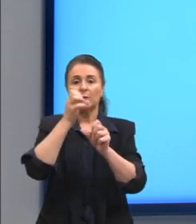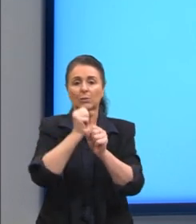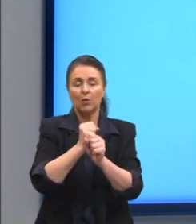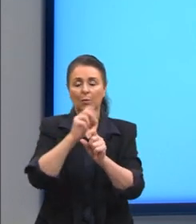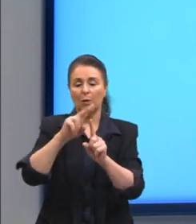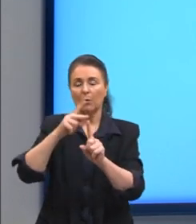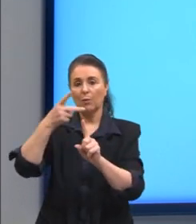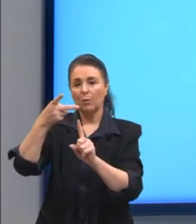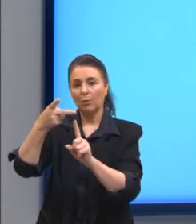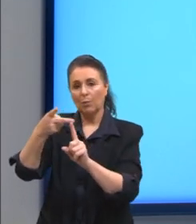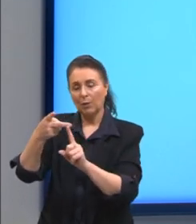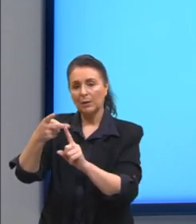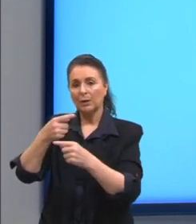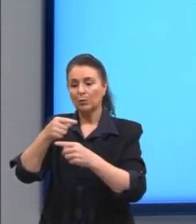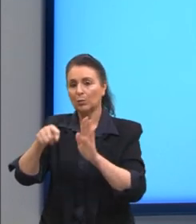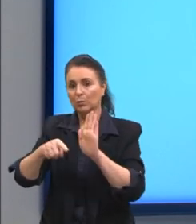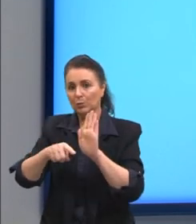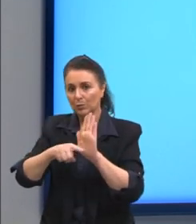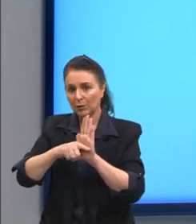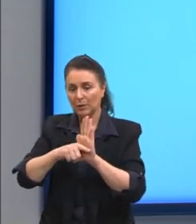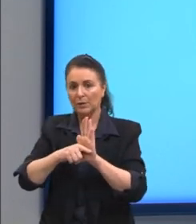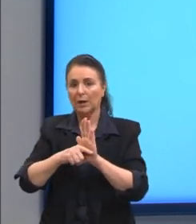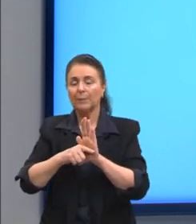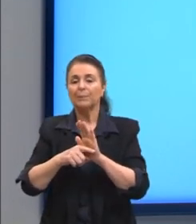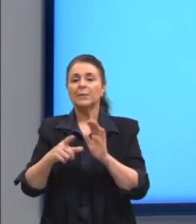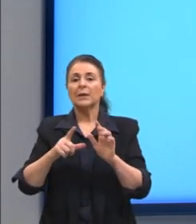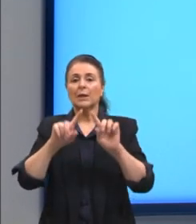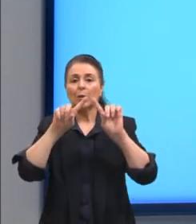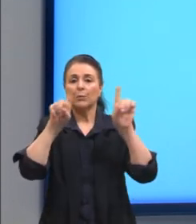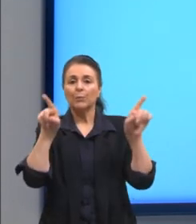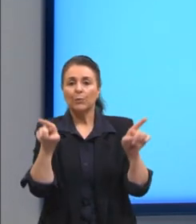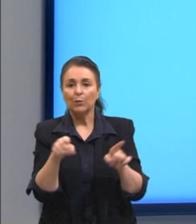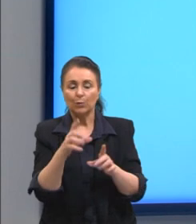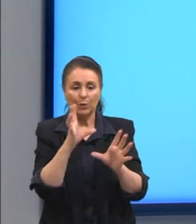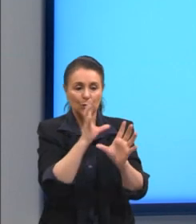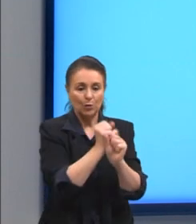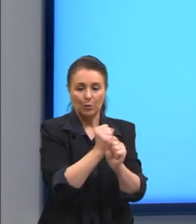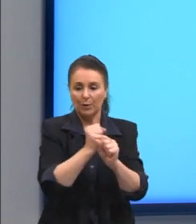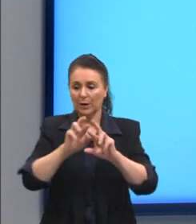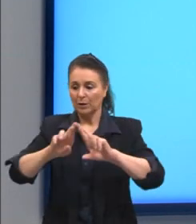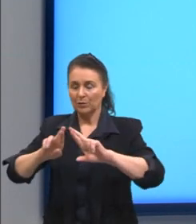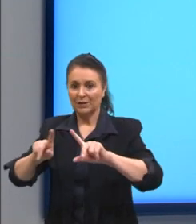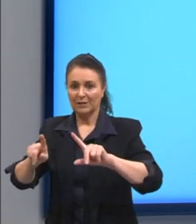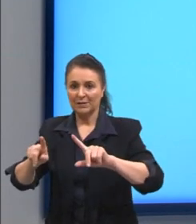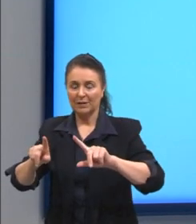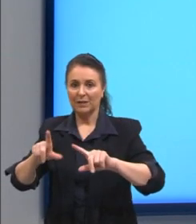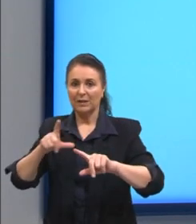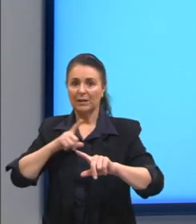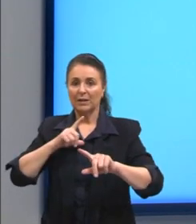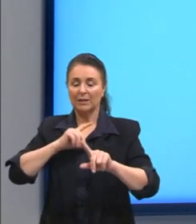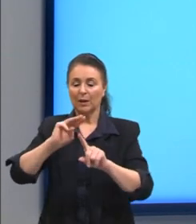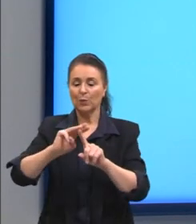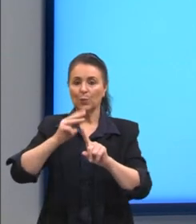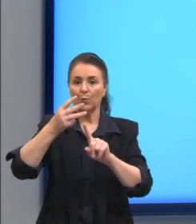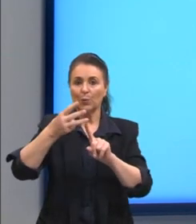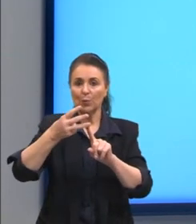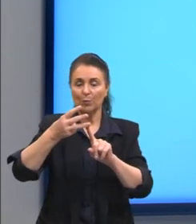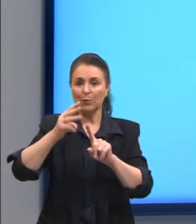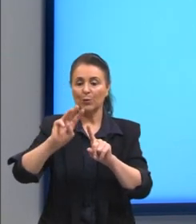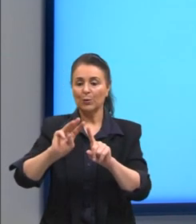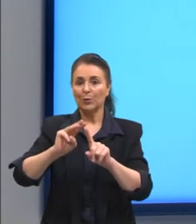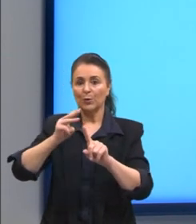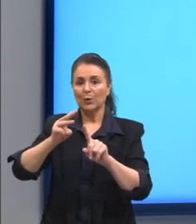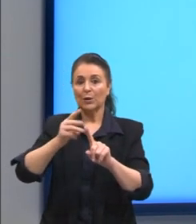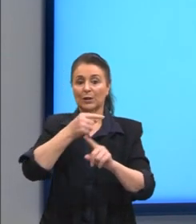diferença o produto da soma pela diferença e coloquei aqui para vocês também o cubo da diferença e o cubo da